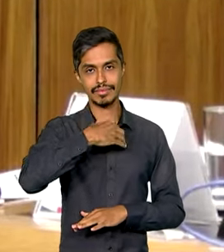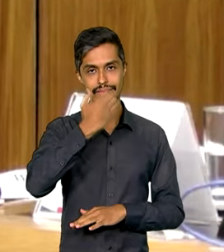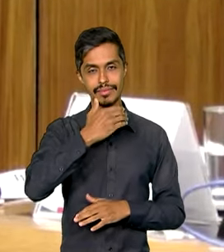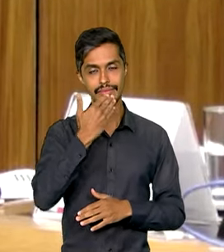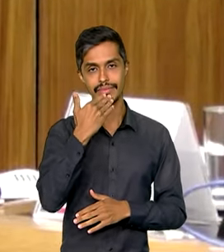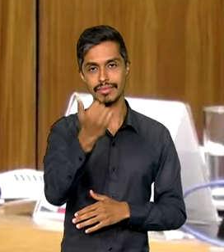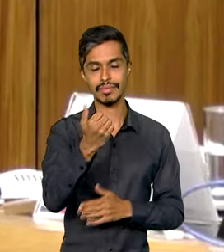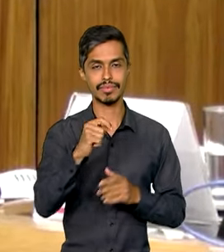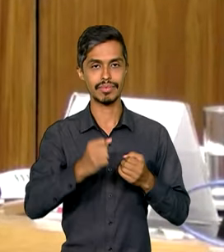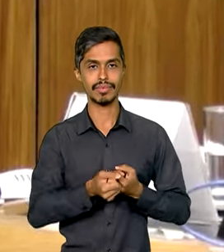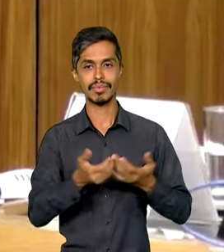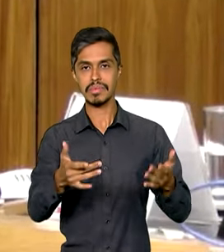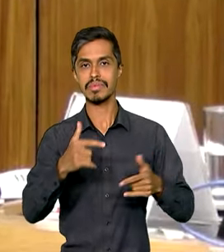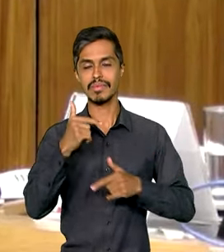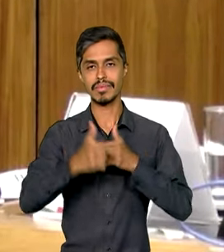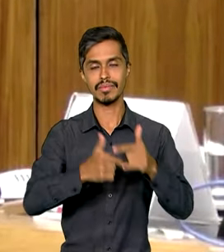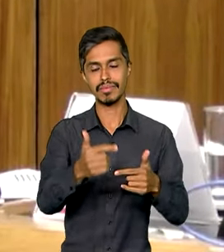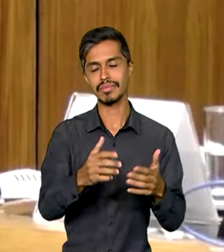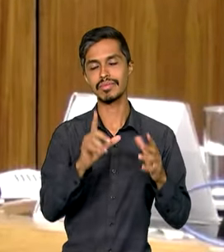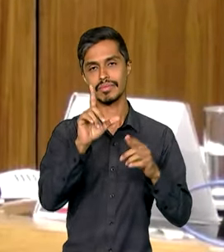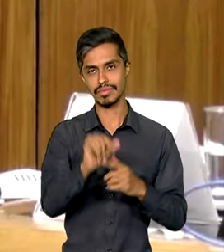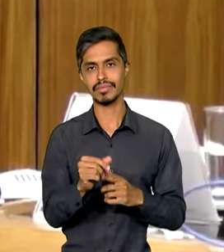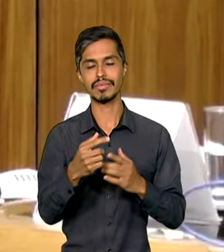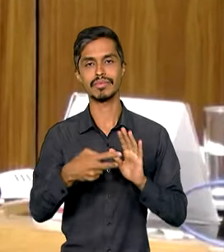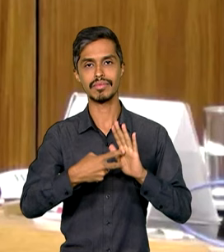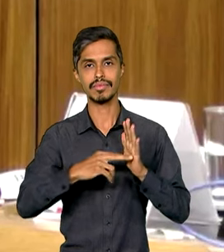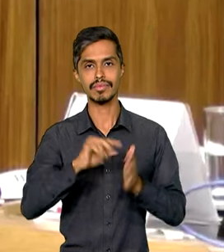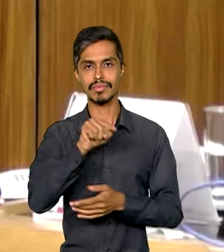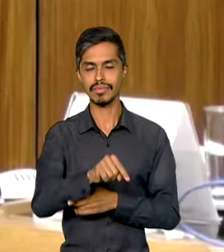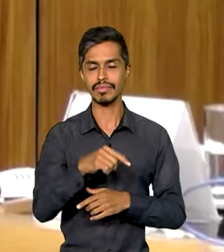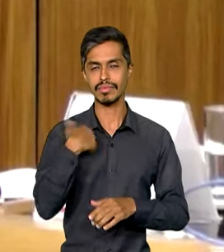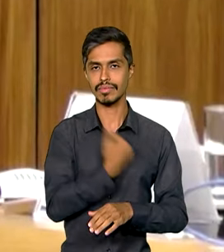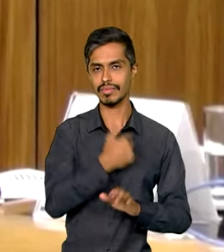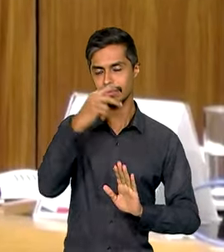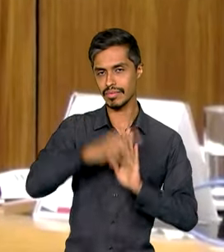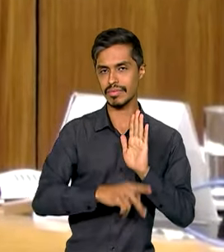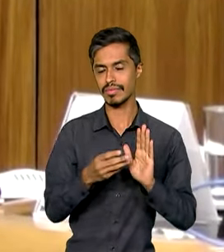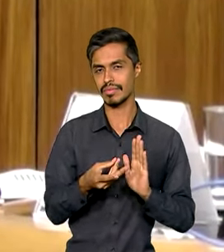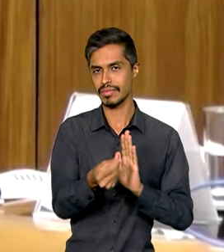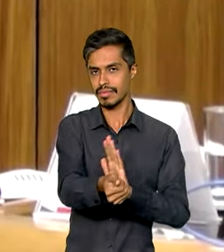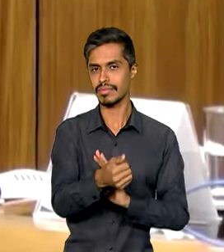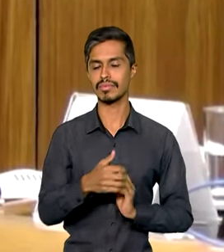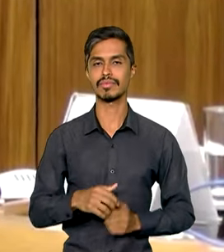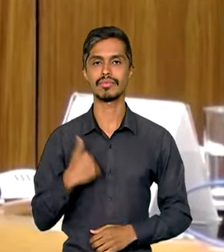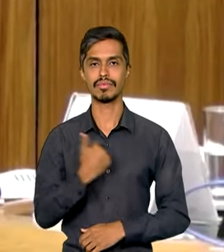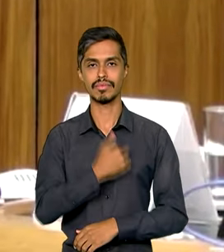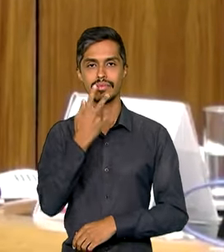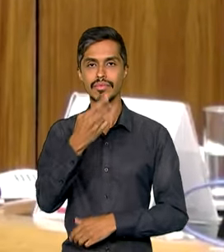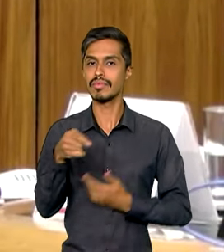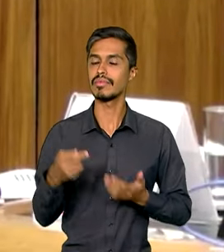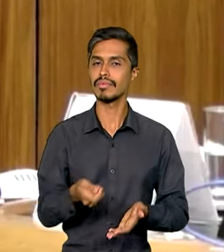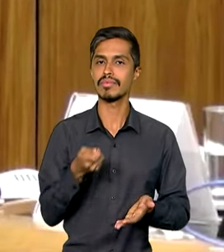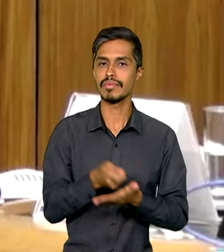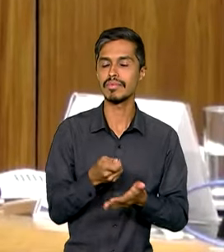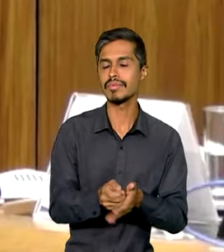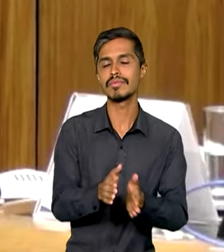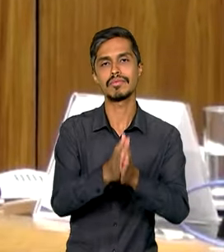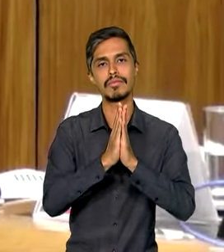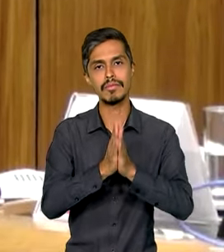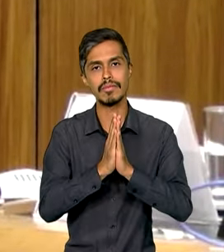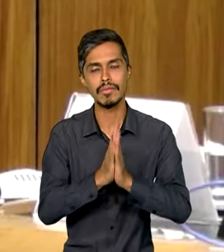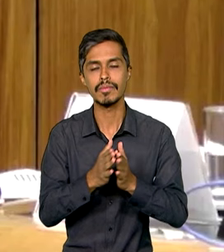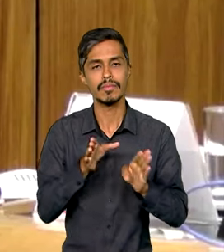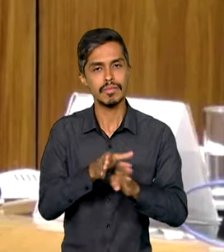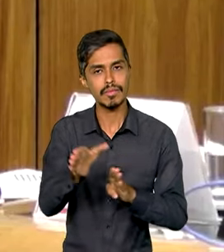é um melhor mercado de trabalho em relação a esse projeto que nós estamos nos referindo. apelando, pedindo,